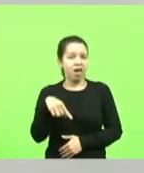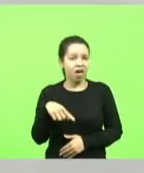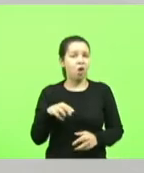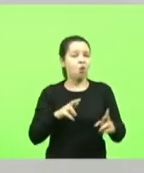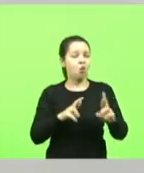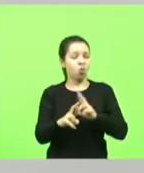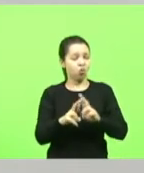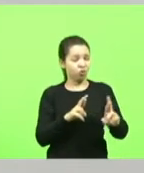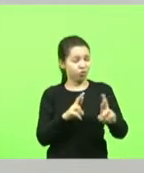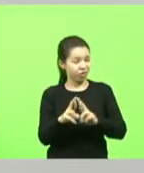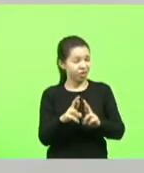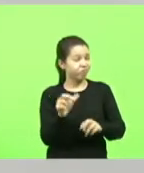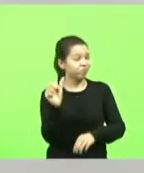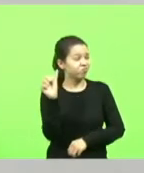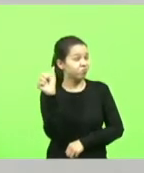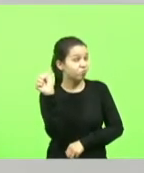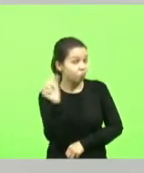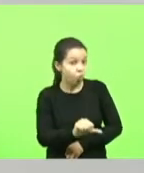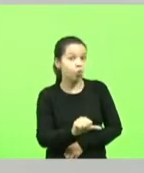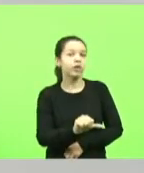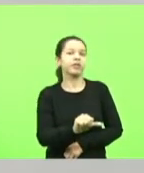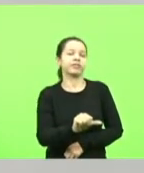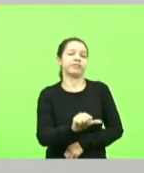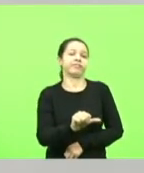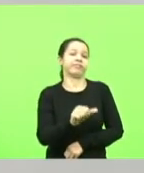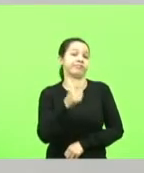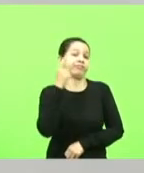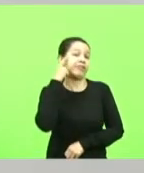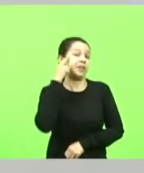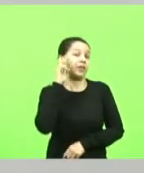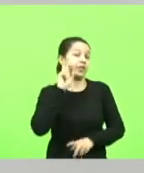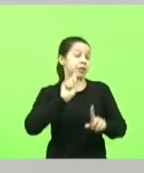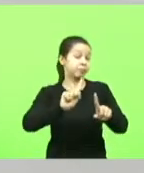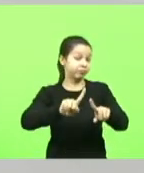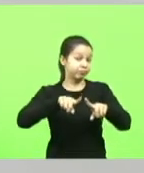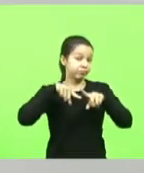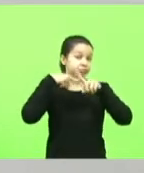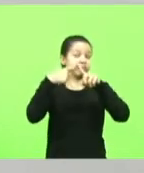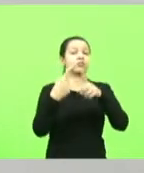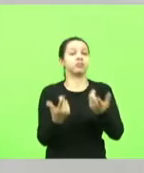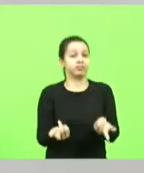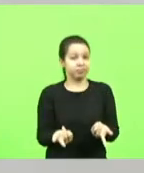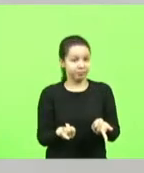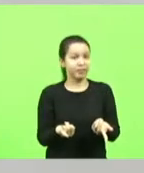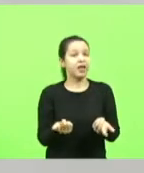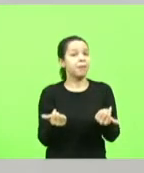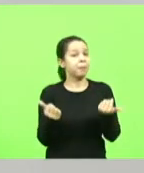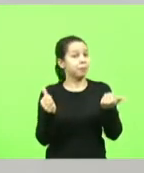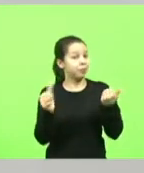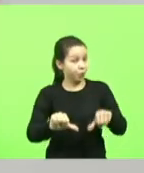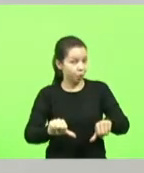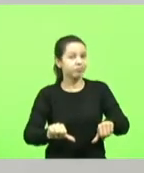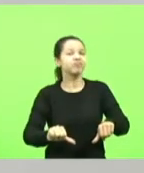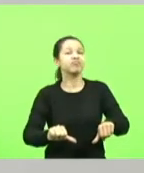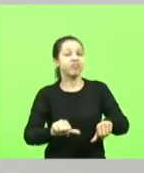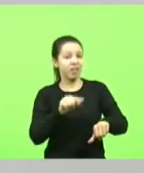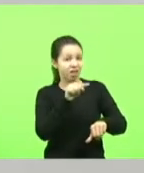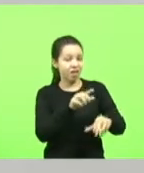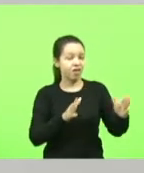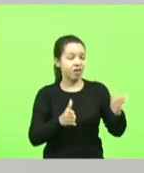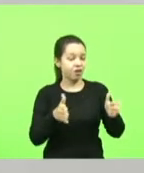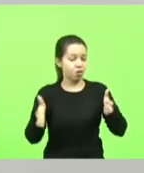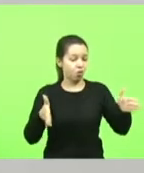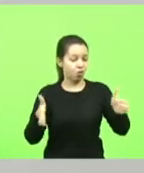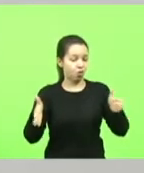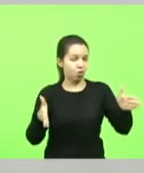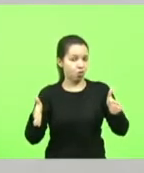e daí multipliquem e essa é a situação efetivamente da 163 no trecho norte